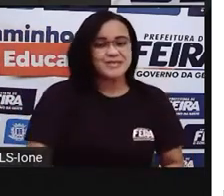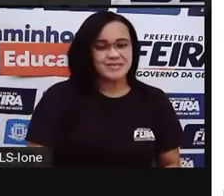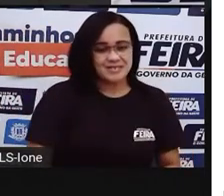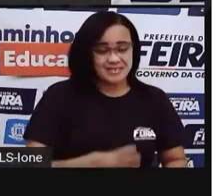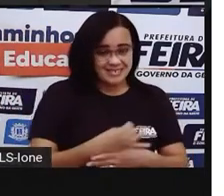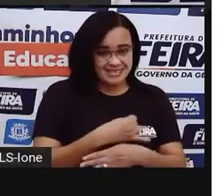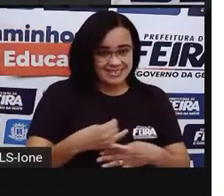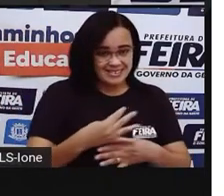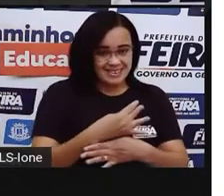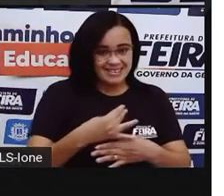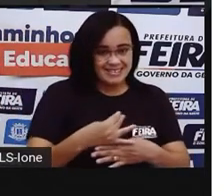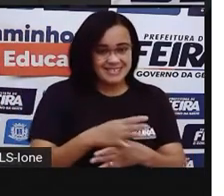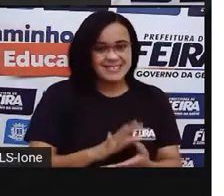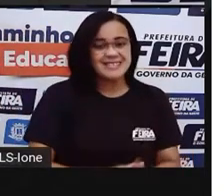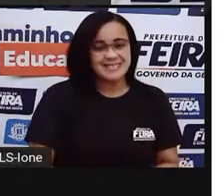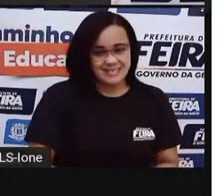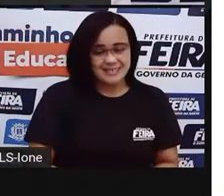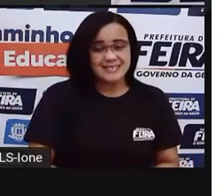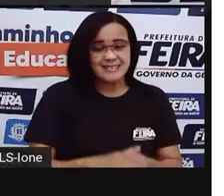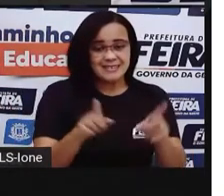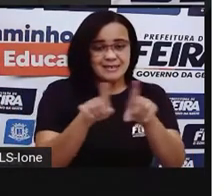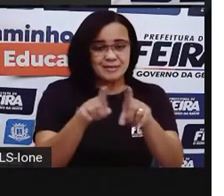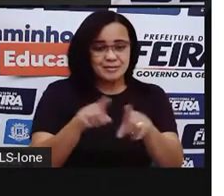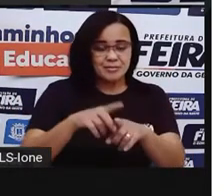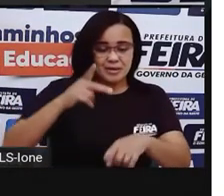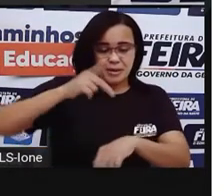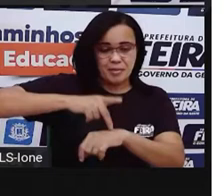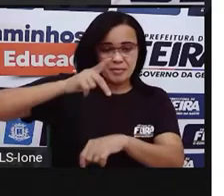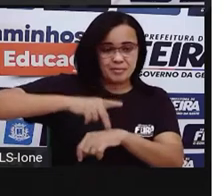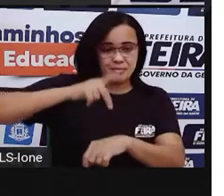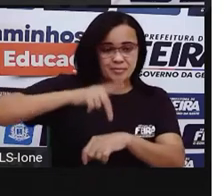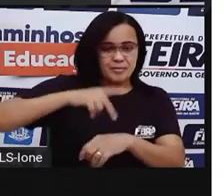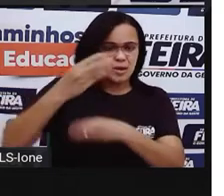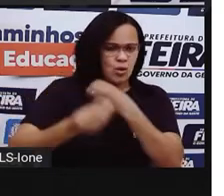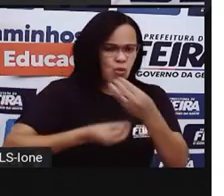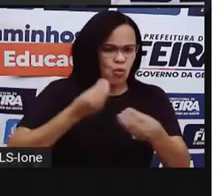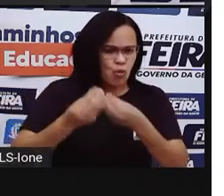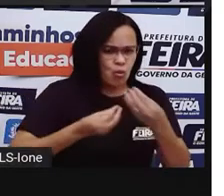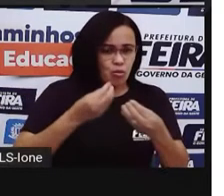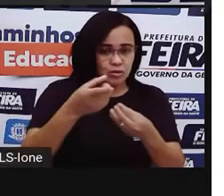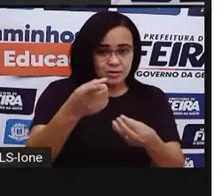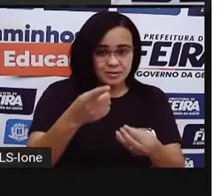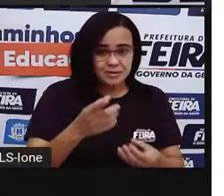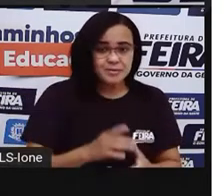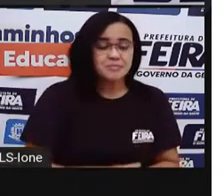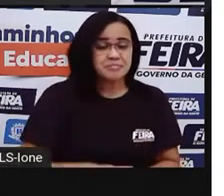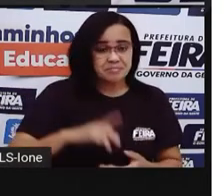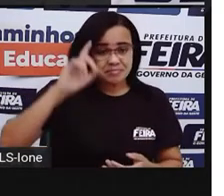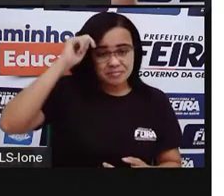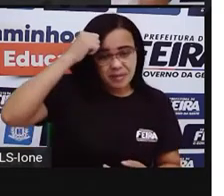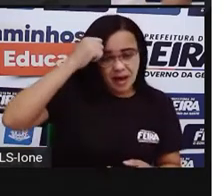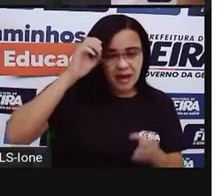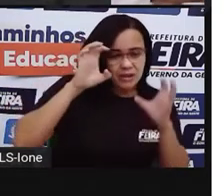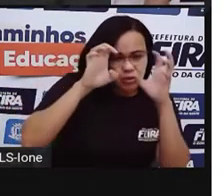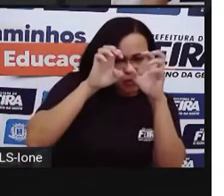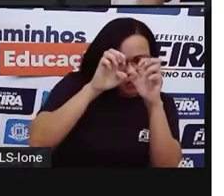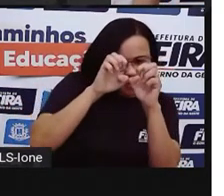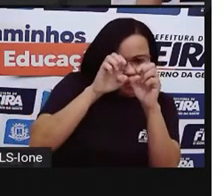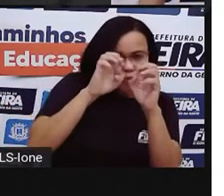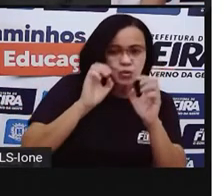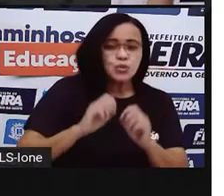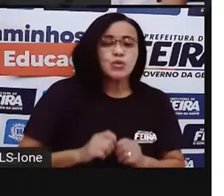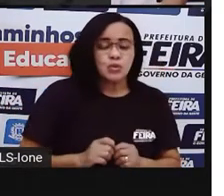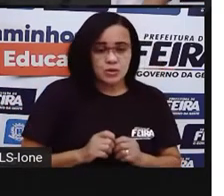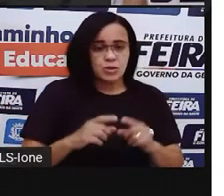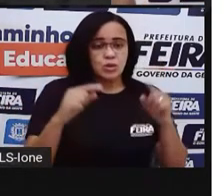pedras aqui, ó? Então, aqui a pedra branca e a pedra mais escura, tá vendo? E aí faz o brasão, né? Antigamente